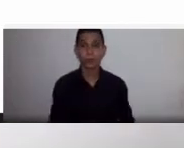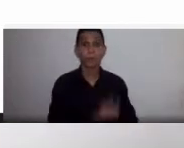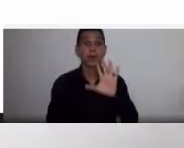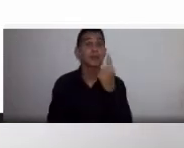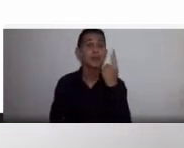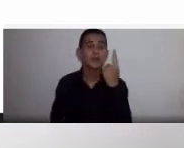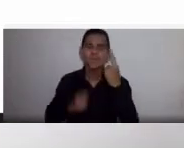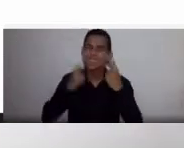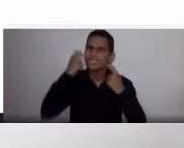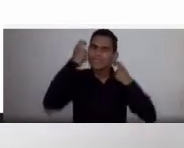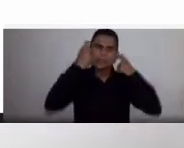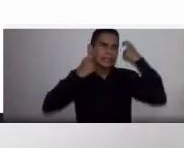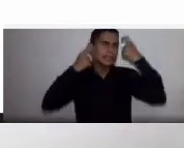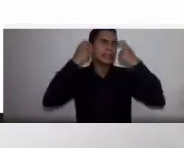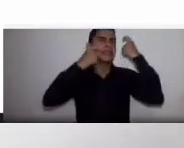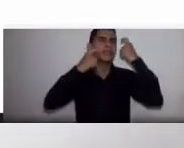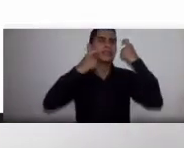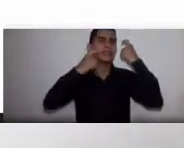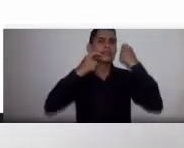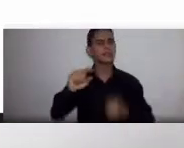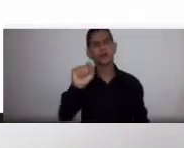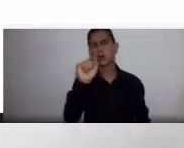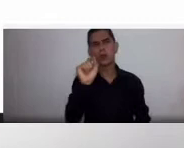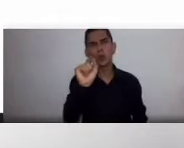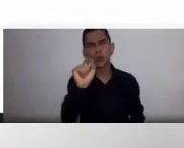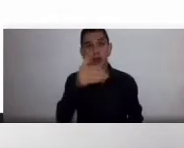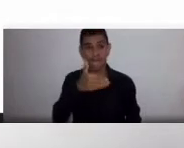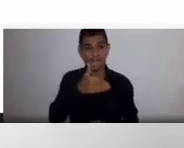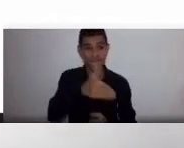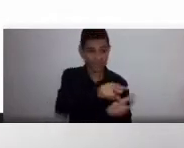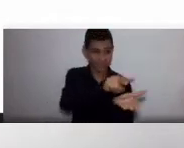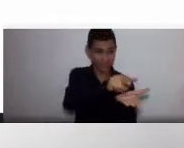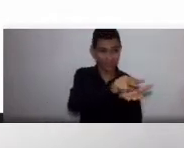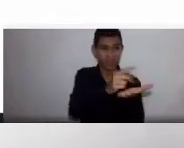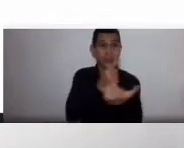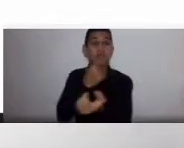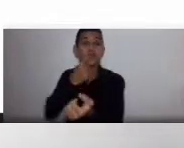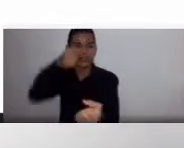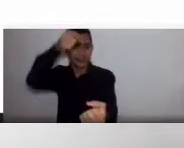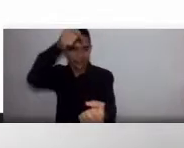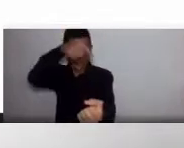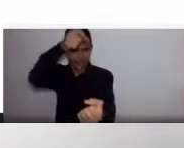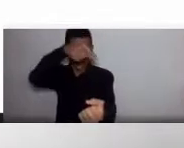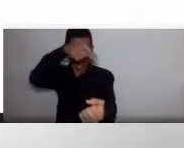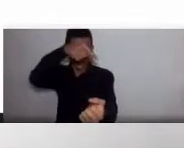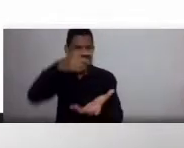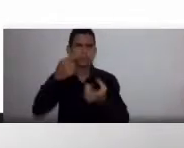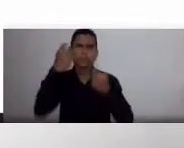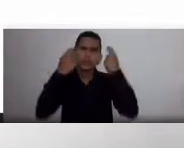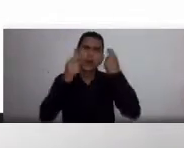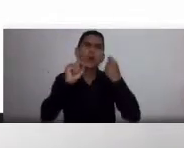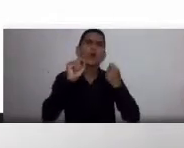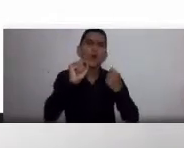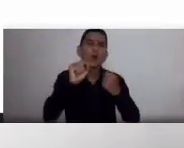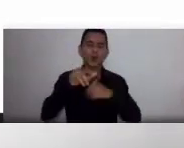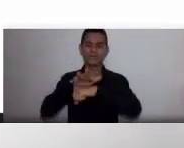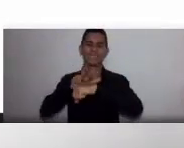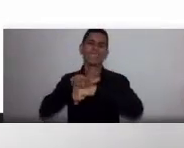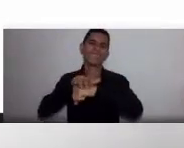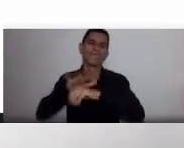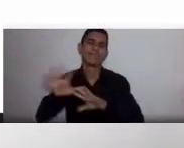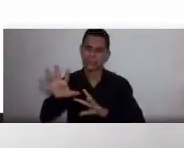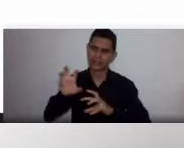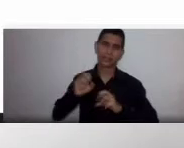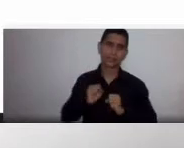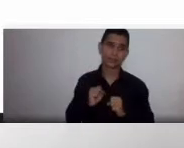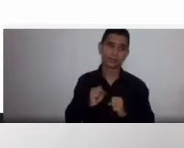grande dos pacientes que vão ser submetidos à transfusão sanguínea é com relação à transmissão de doenças. Apesar do sangue hoje